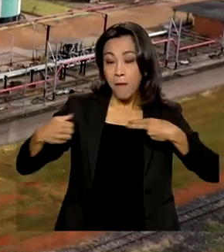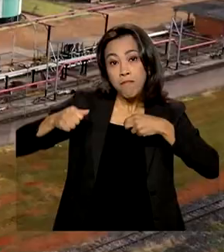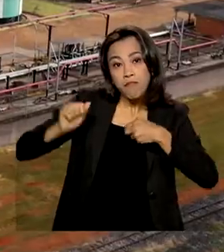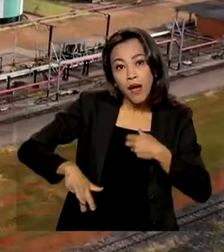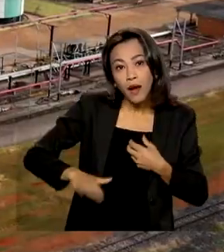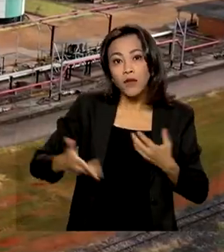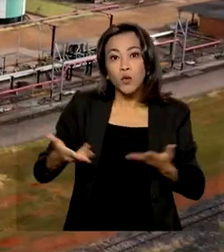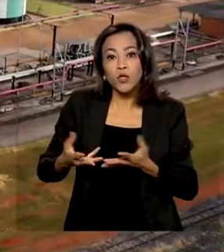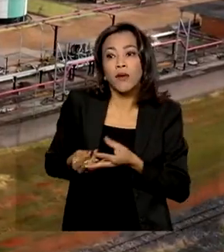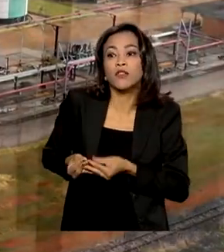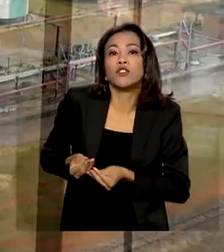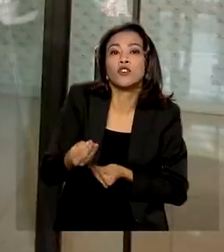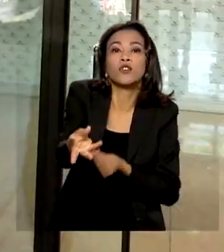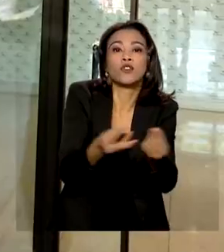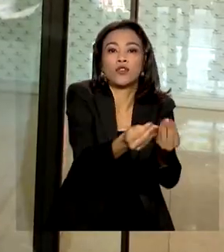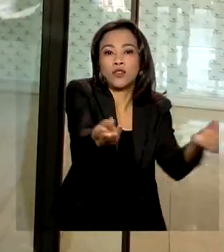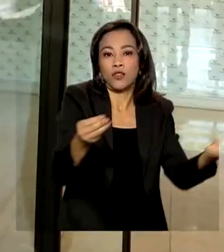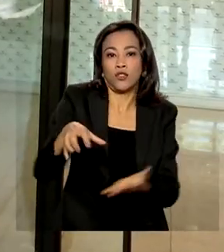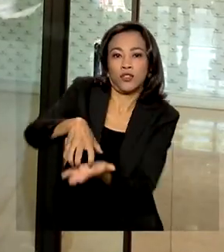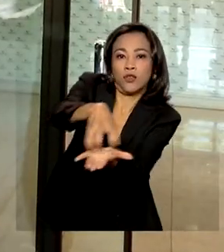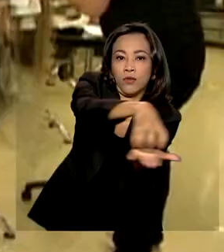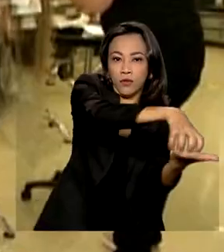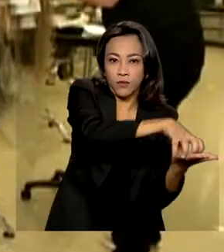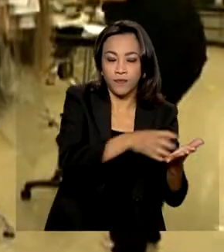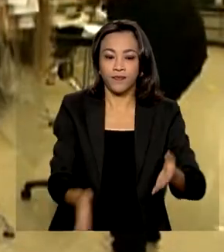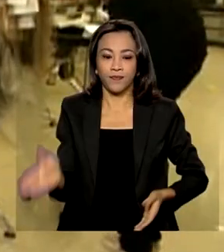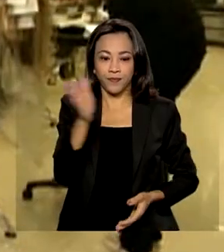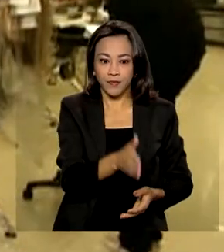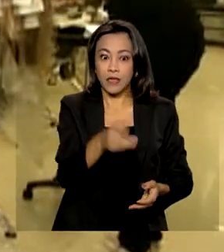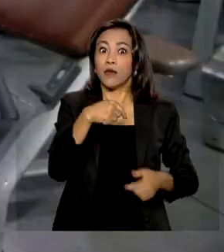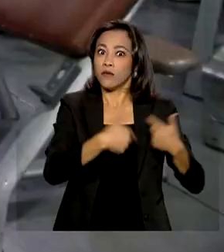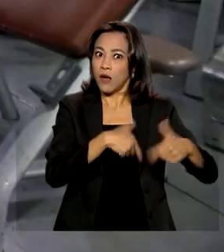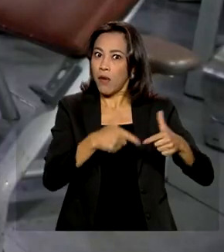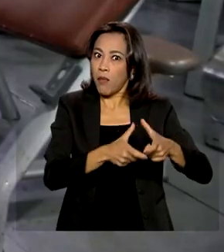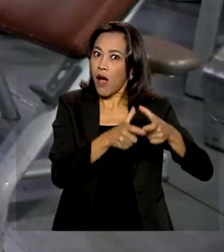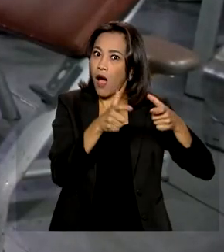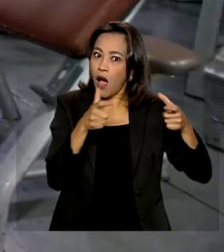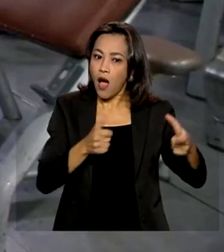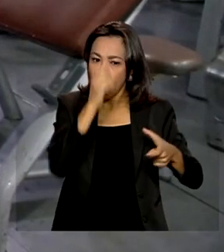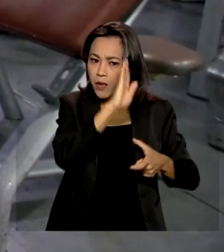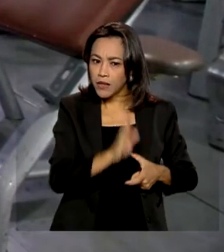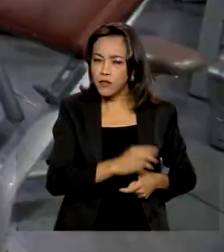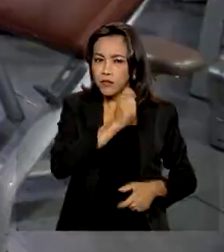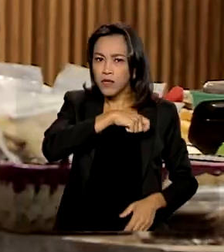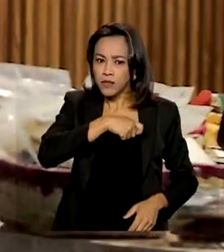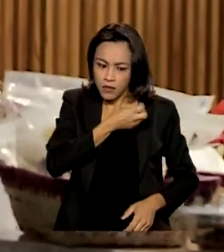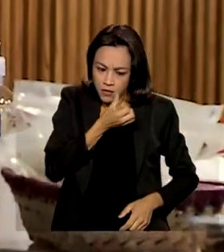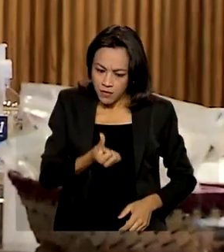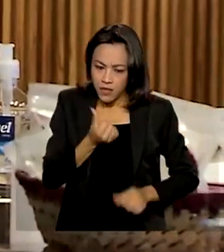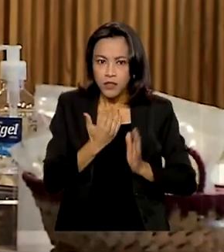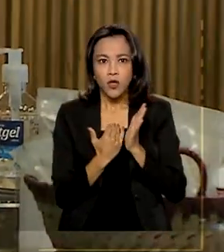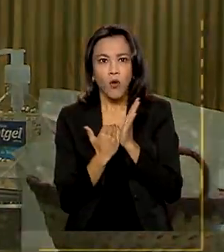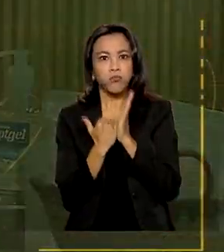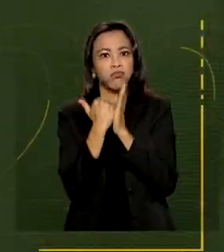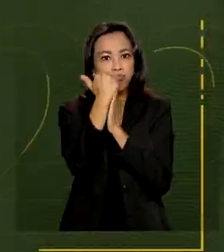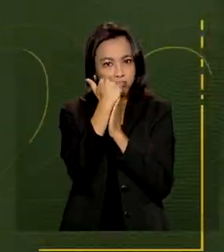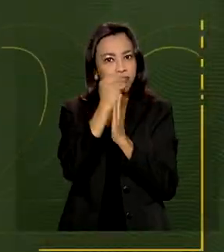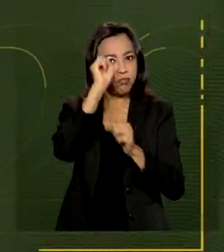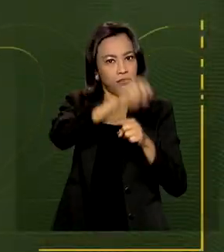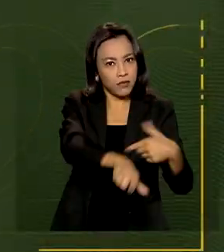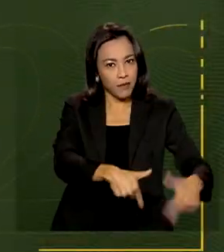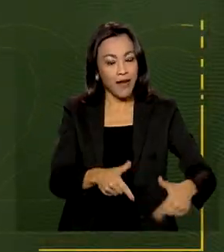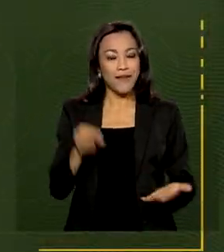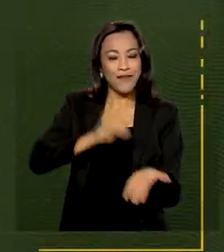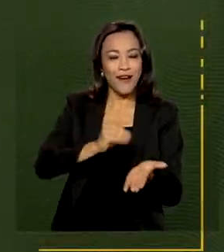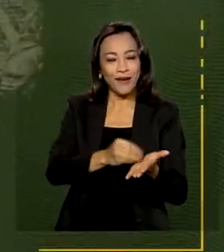para distribuidoras. Emprego em alta. Brasil registra sexto mês seguido de aumento. E faltam